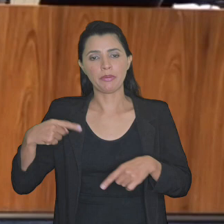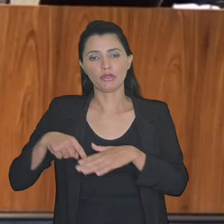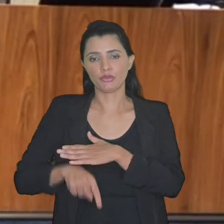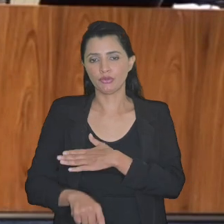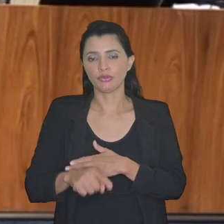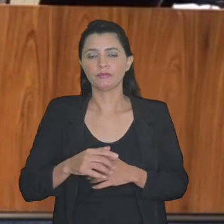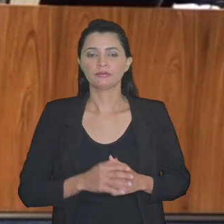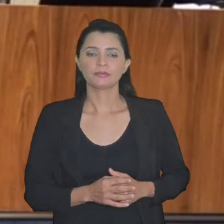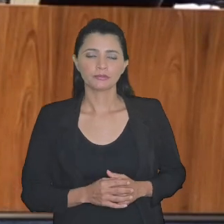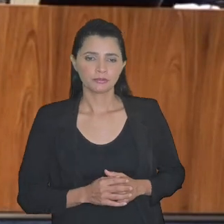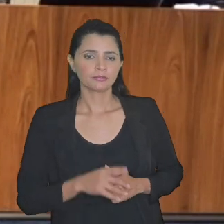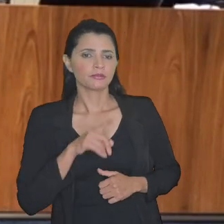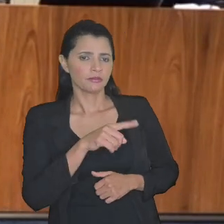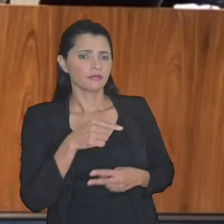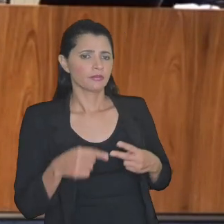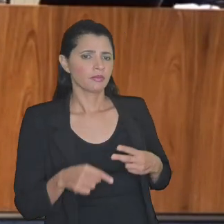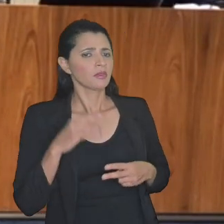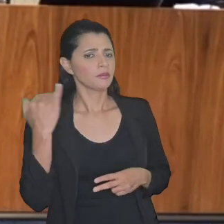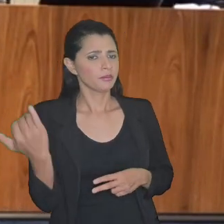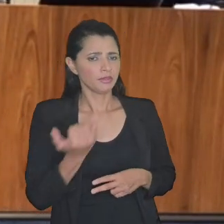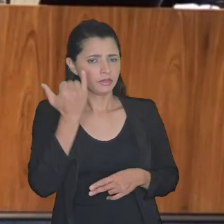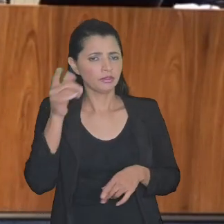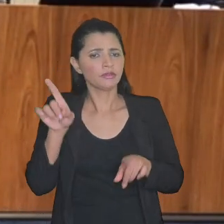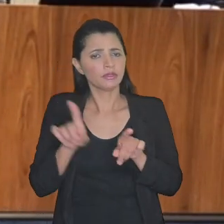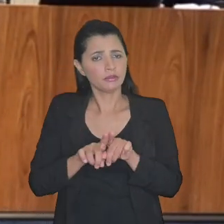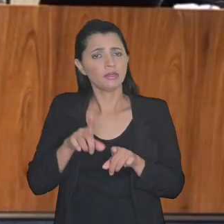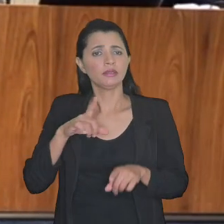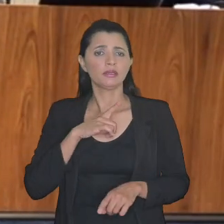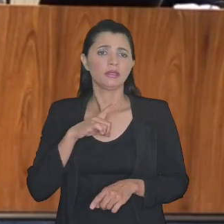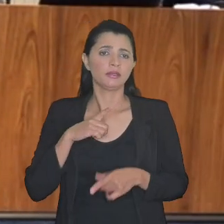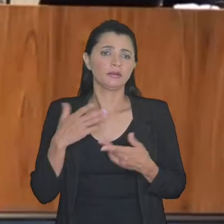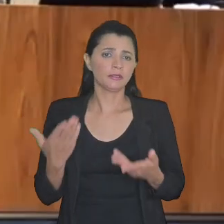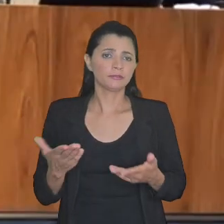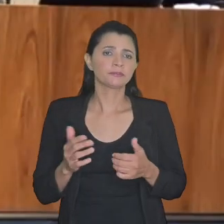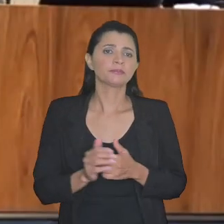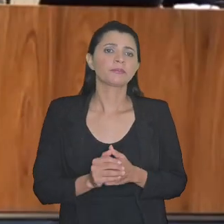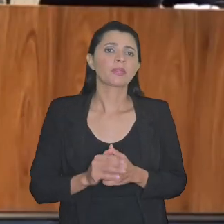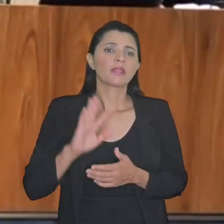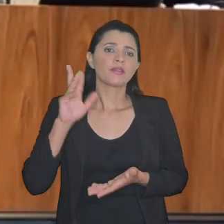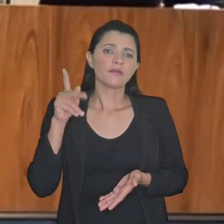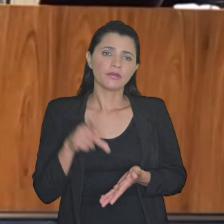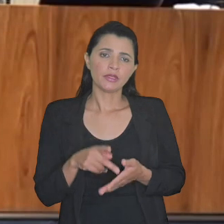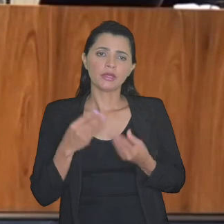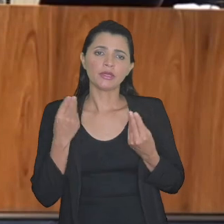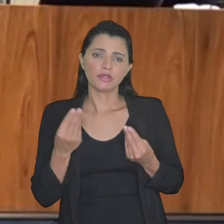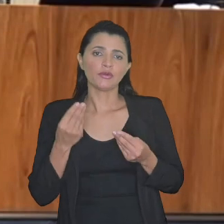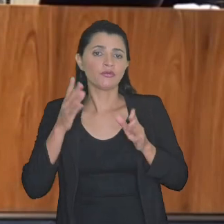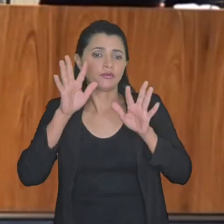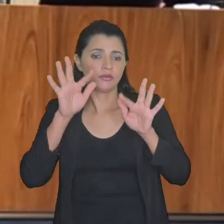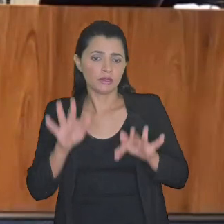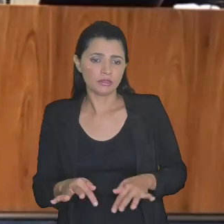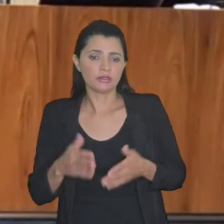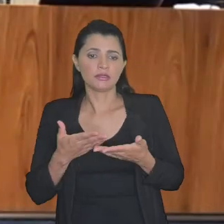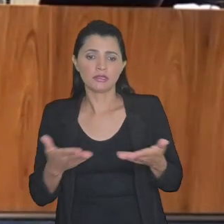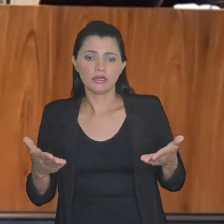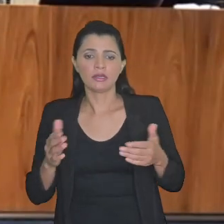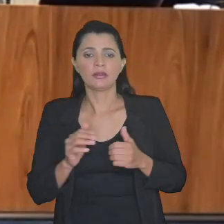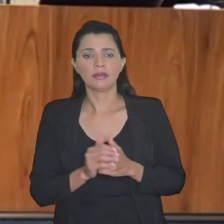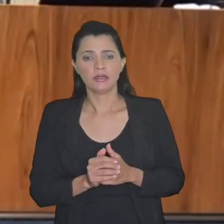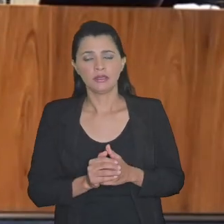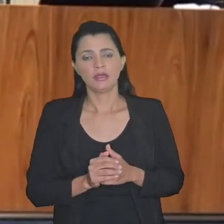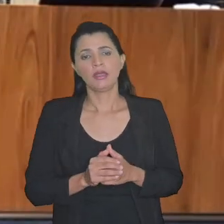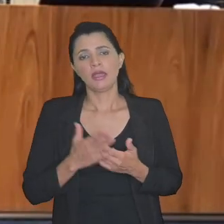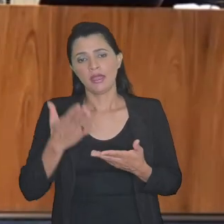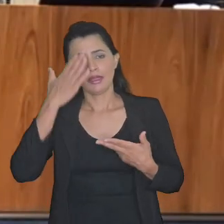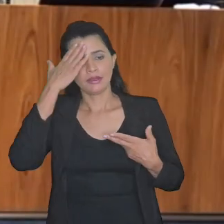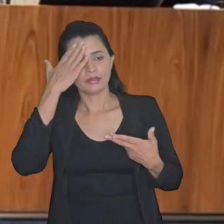aprofundar o debate pois é você viu que era um aspecto importante porque tem reflexo na verdade eu vou encerrar